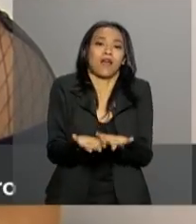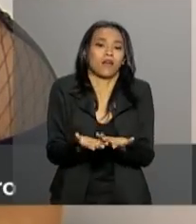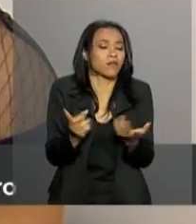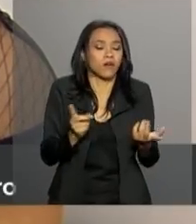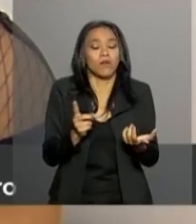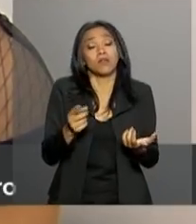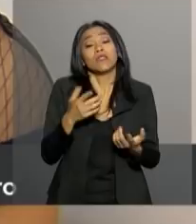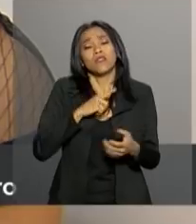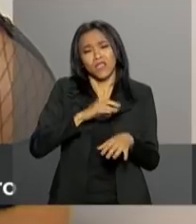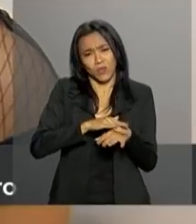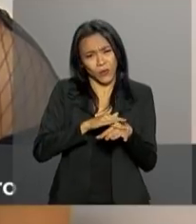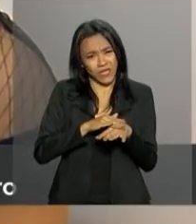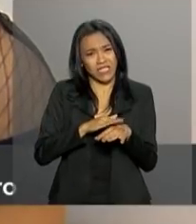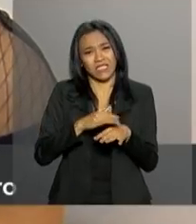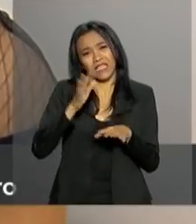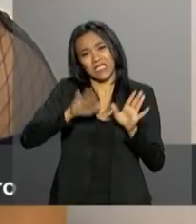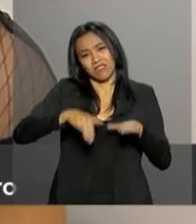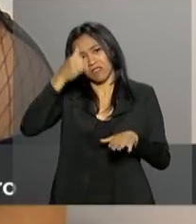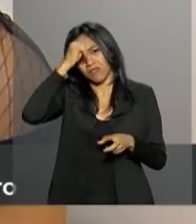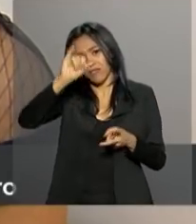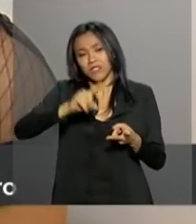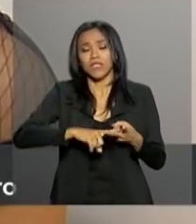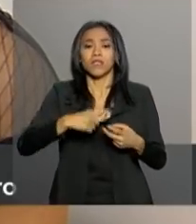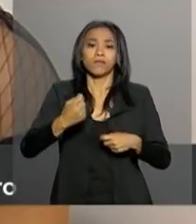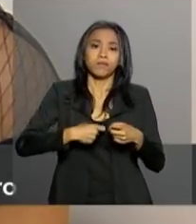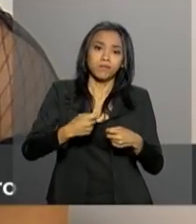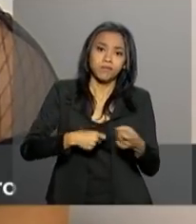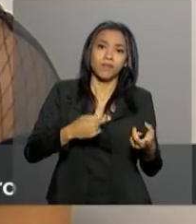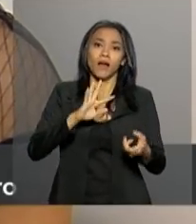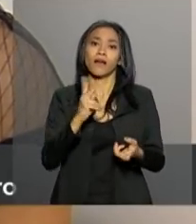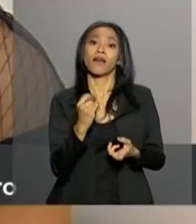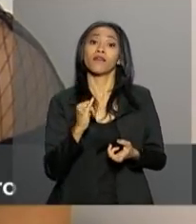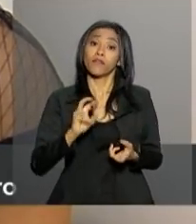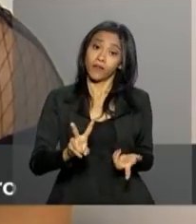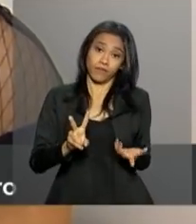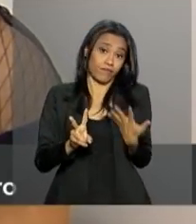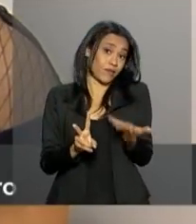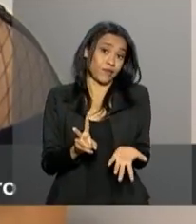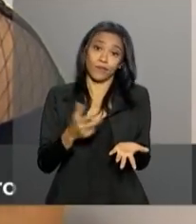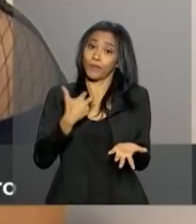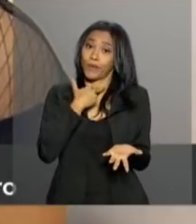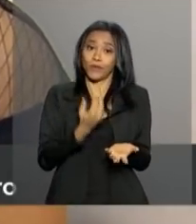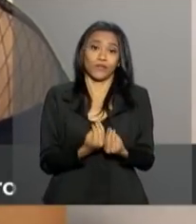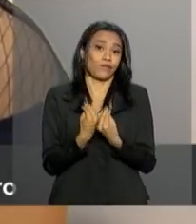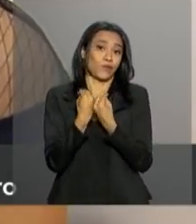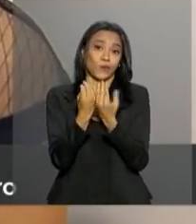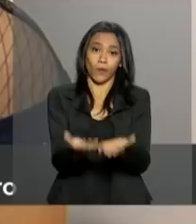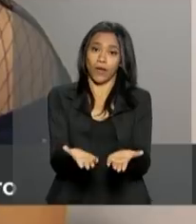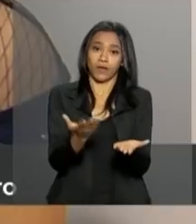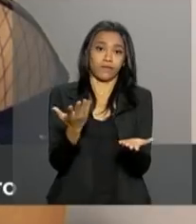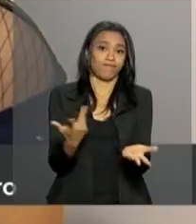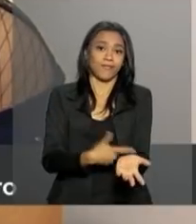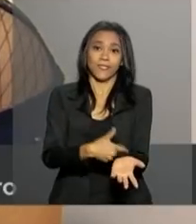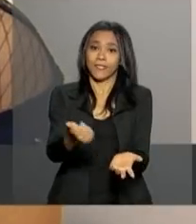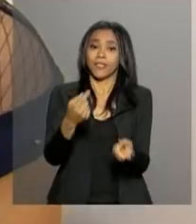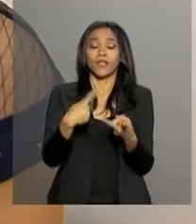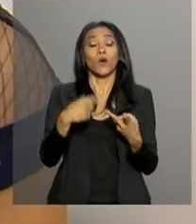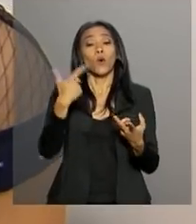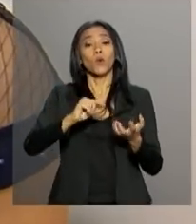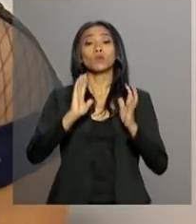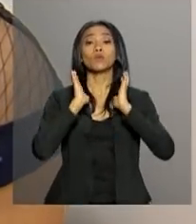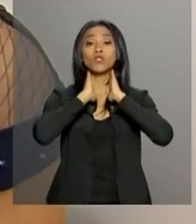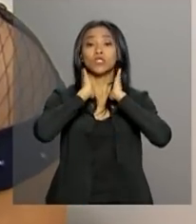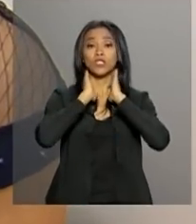a doação de medula, doenças sexualmente transmissíveis como o HIV, por exemplo, doenças autoimune como a tireoide